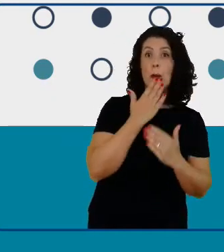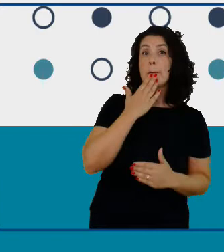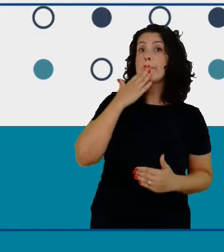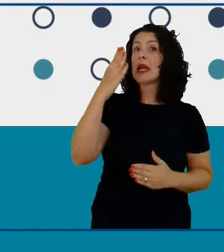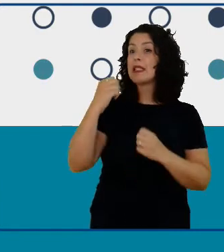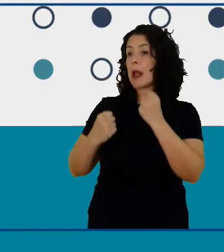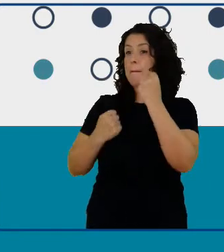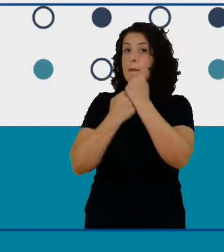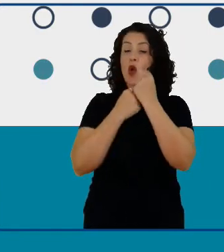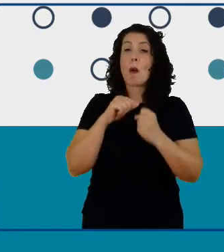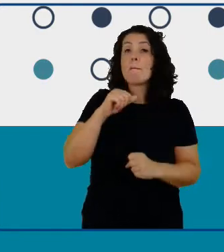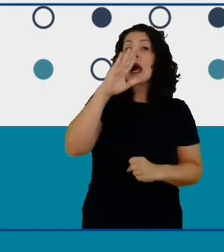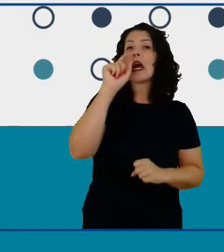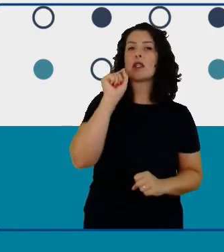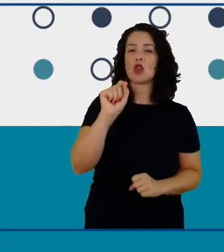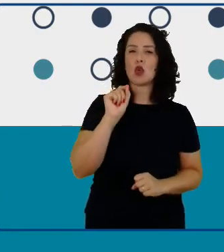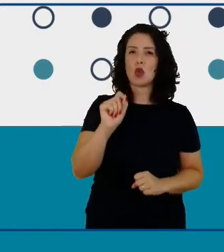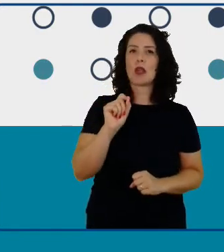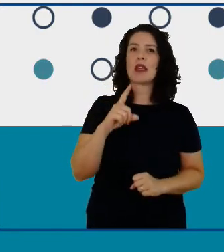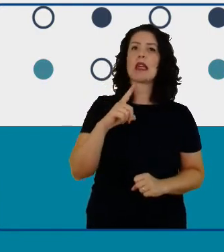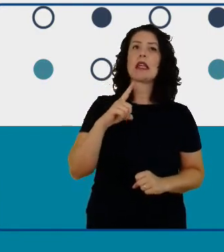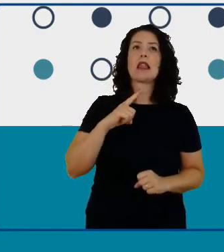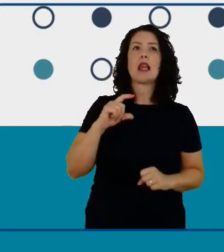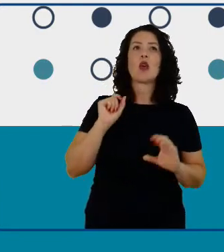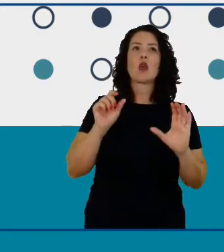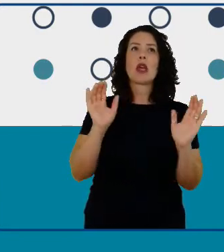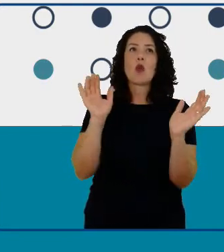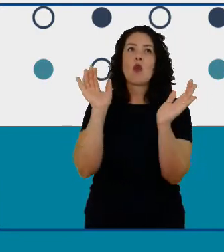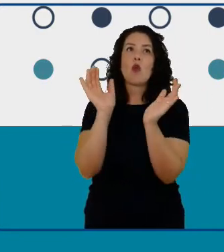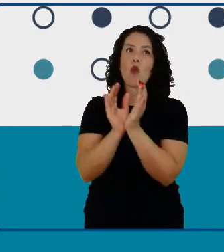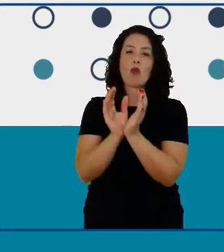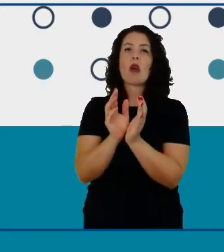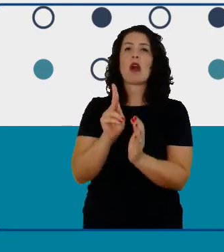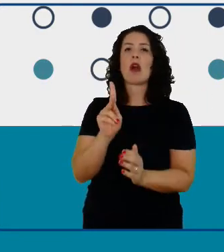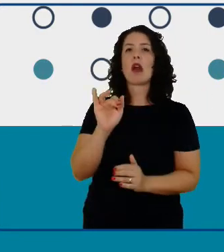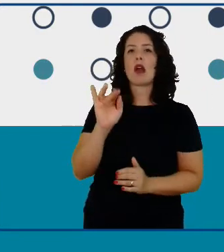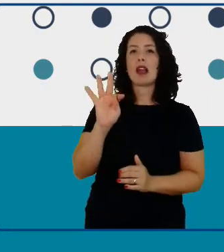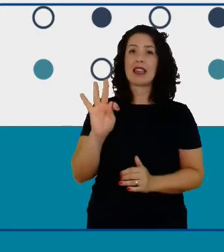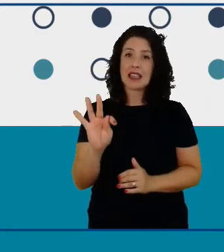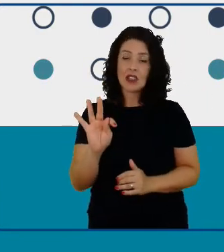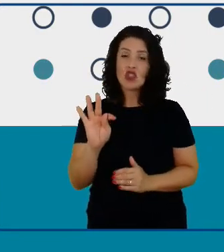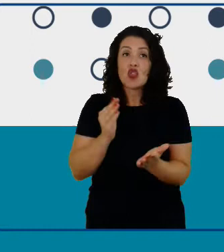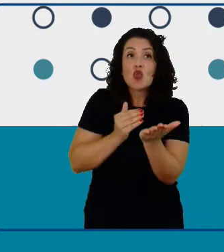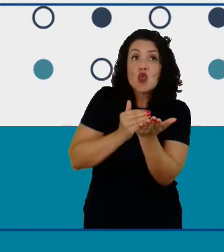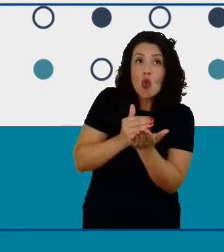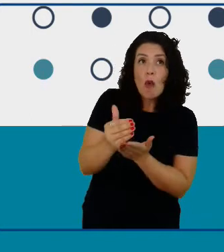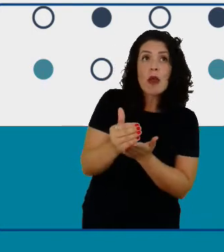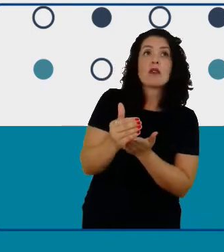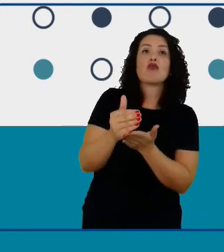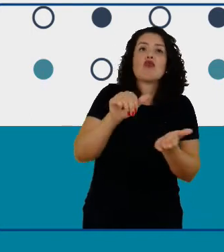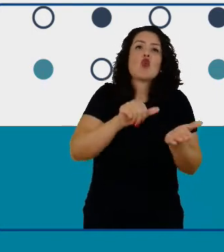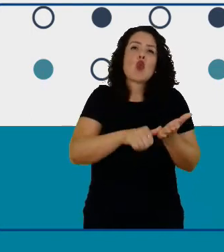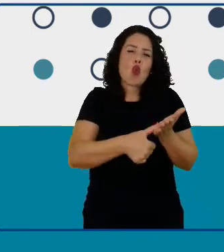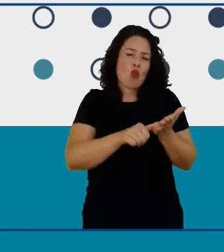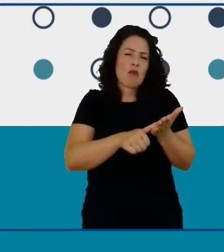são os kits de inicialização do clube são kits práticos